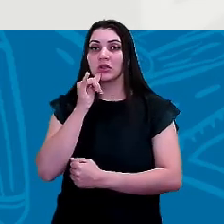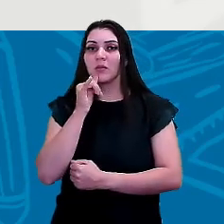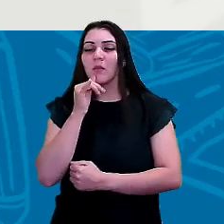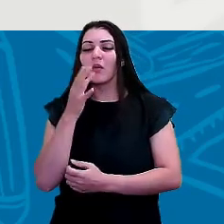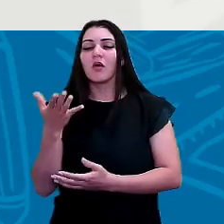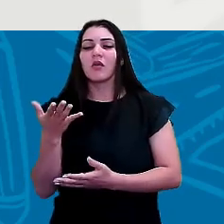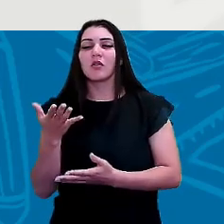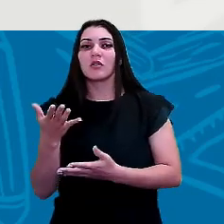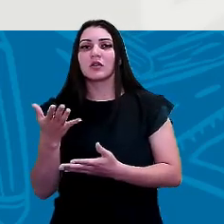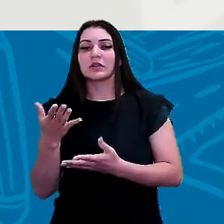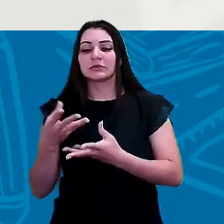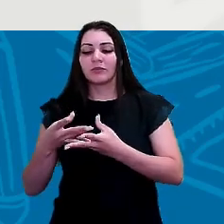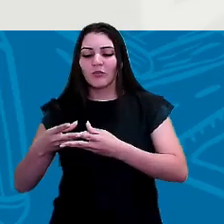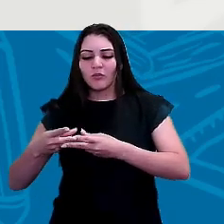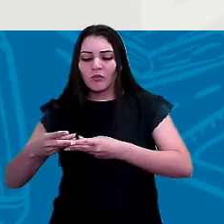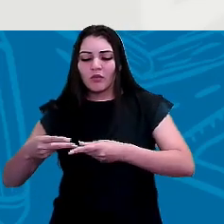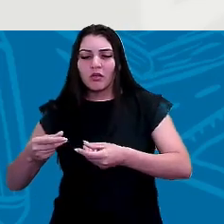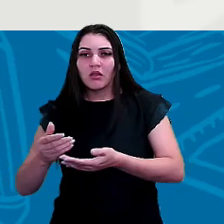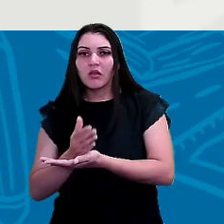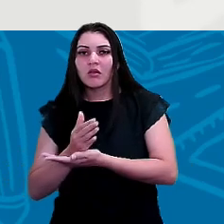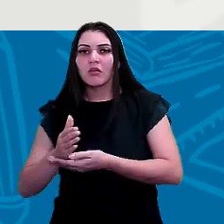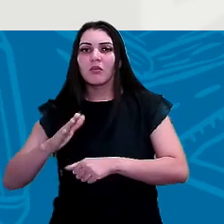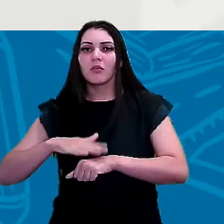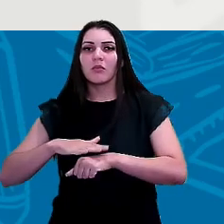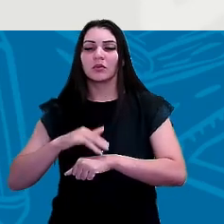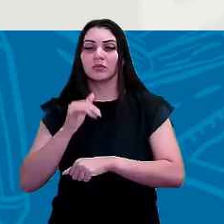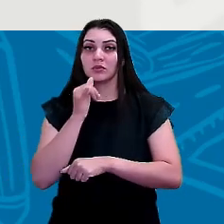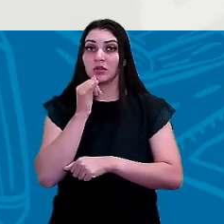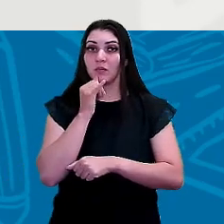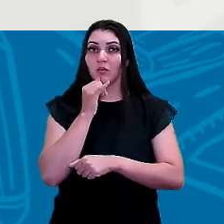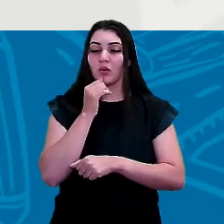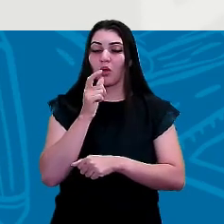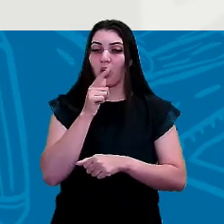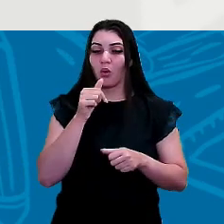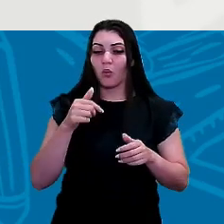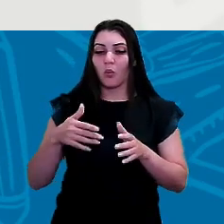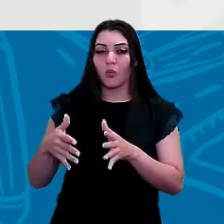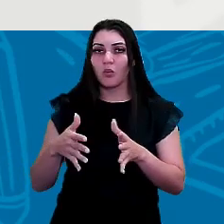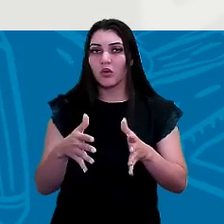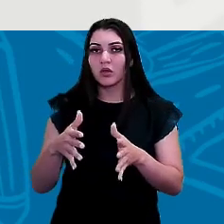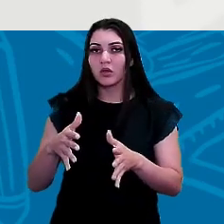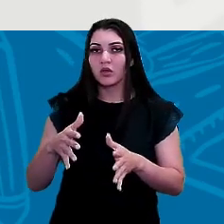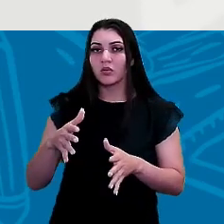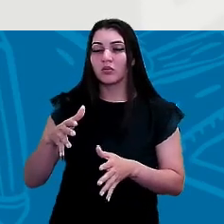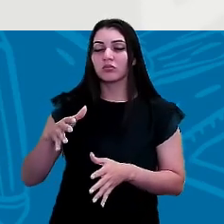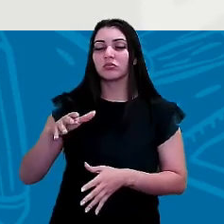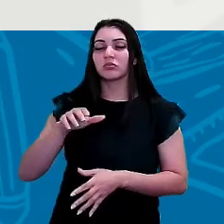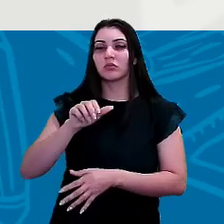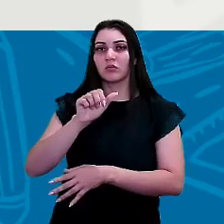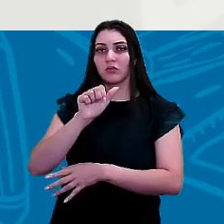condições climáticas quando você imagina o rio Amazonas né? que uma região norte uma região